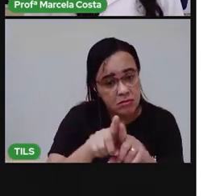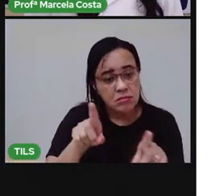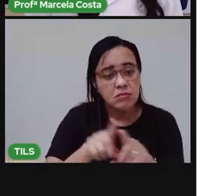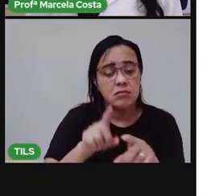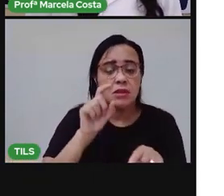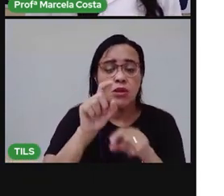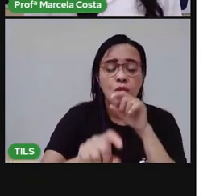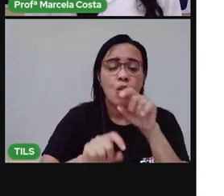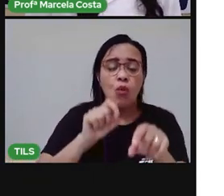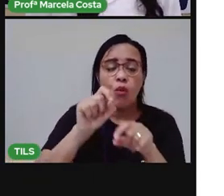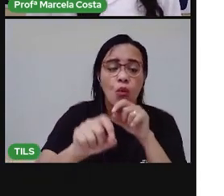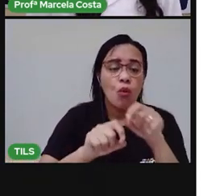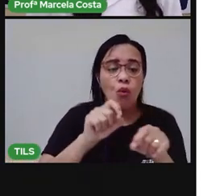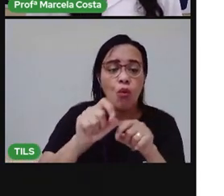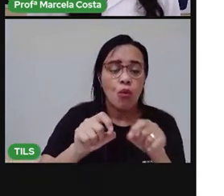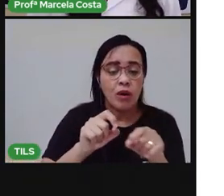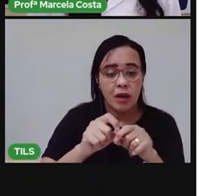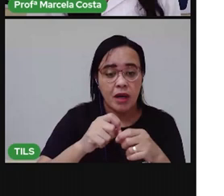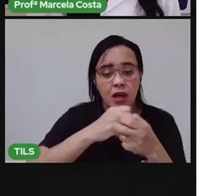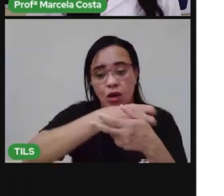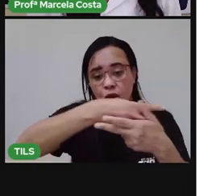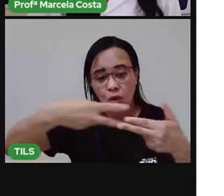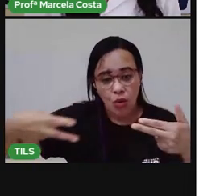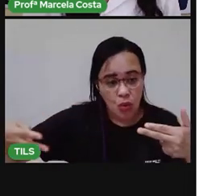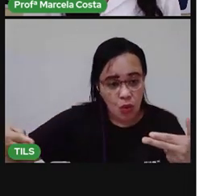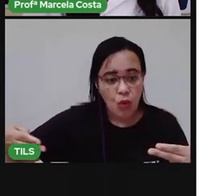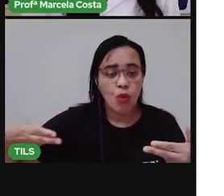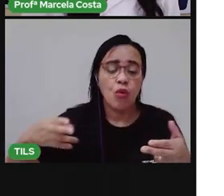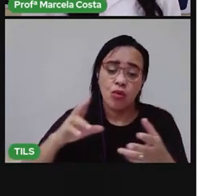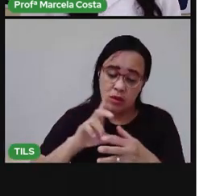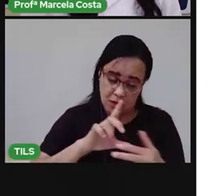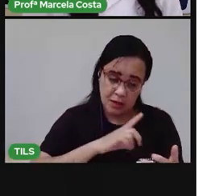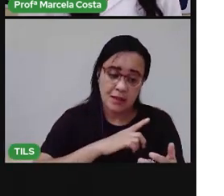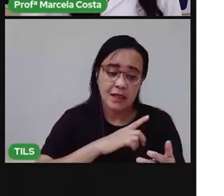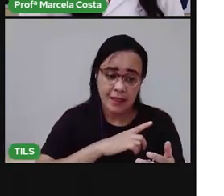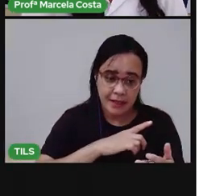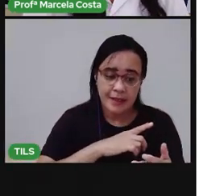utilizando objetos ou a larguidade.